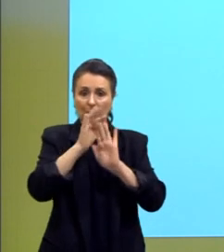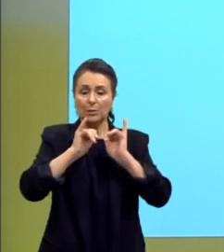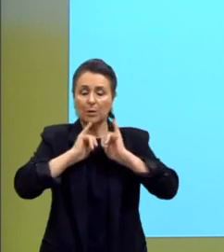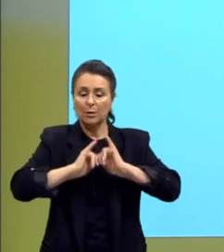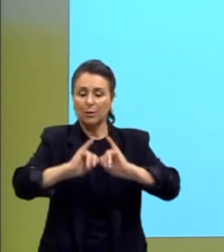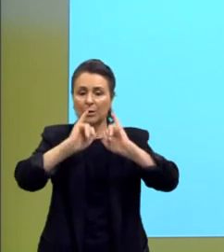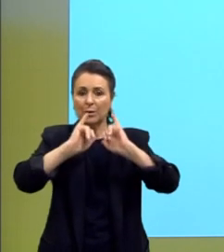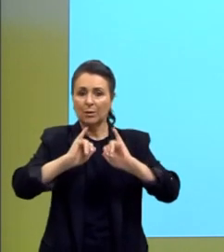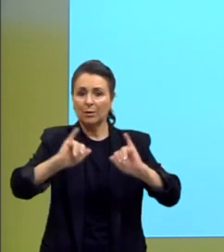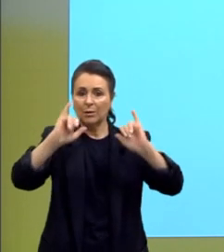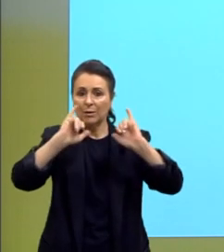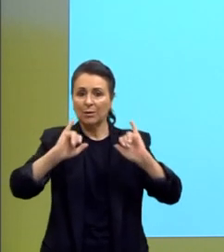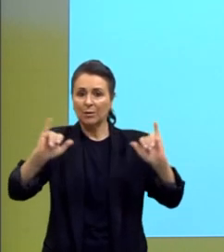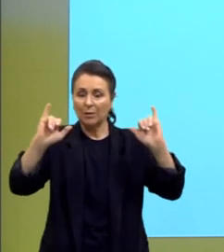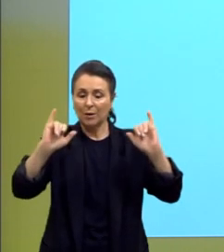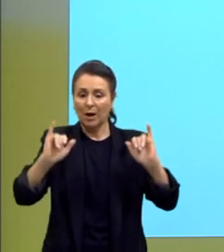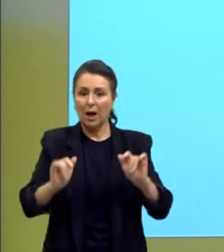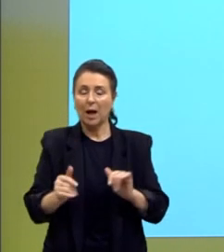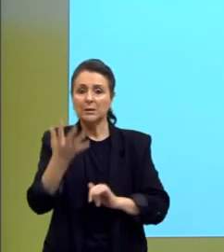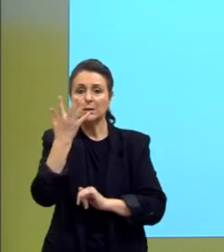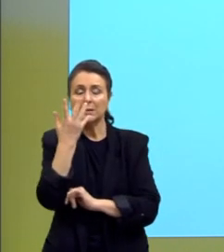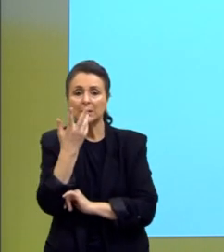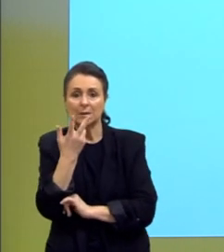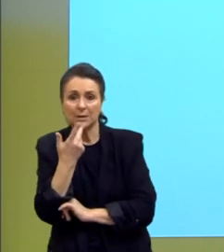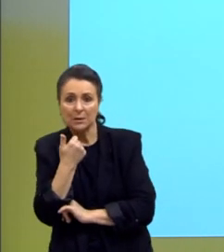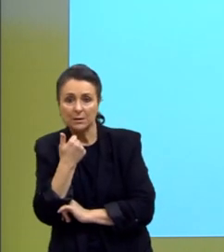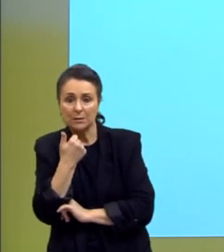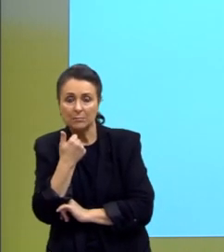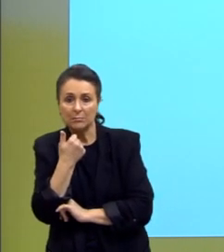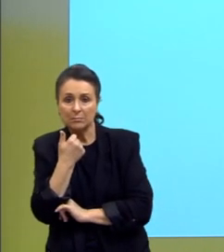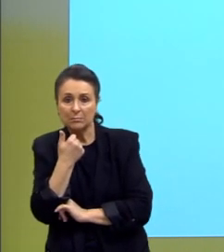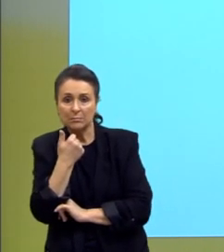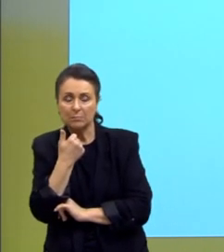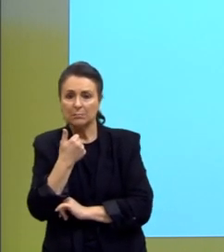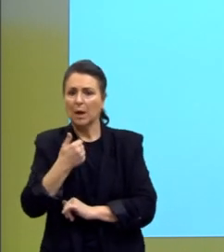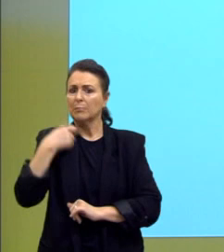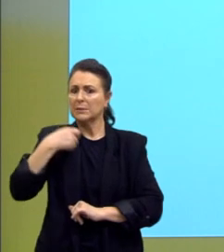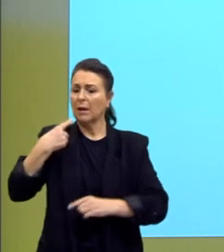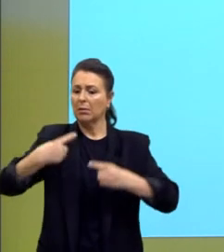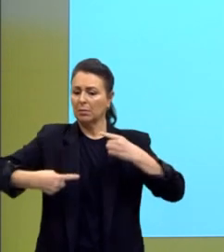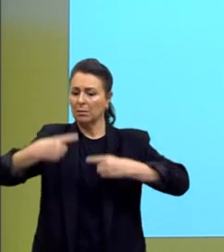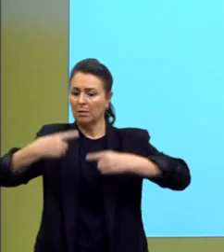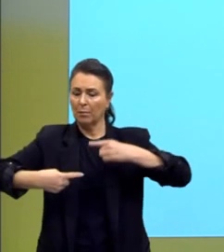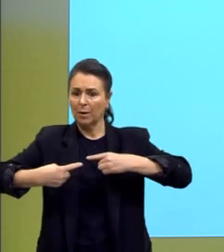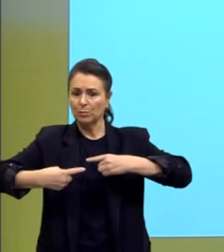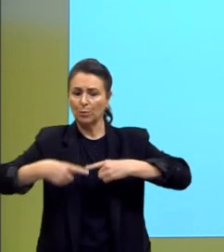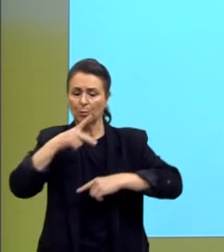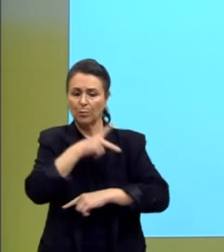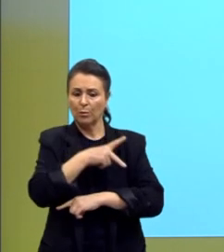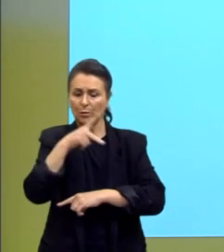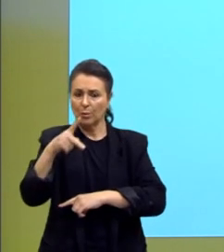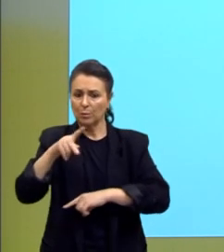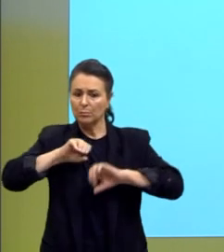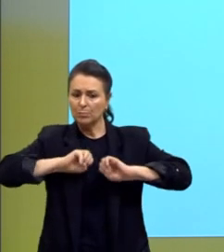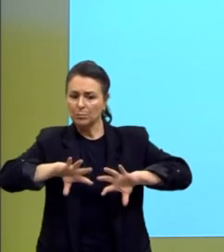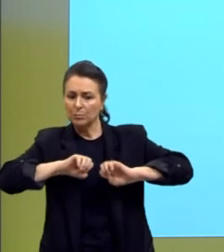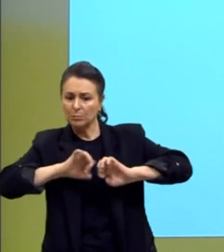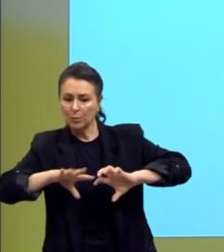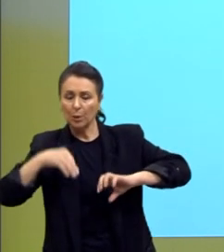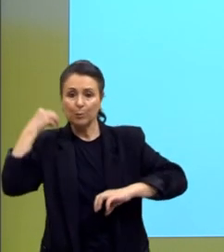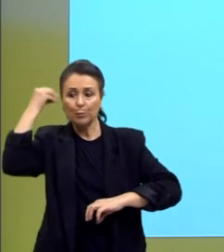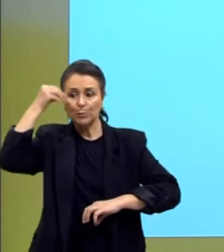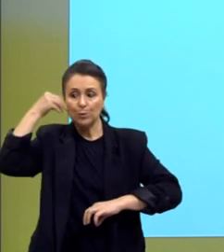destinada ao público infantil é motivo de debates entre educadores e psicólogos no território nacional.